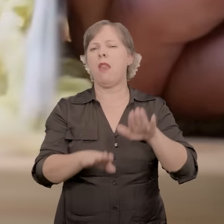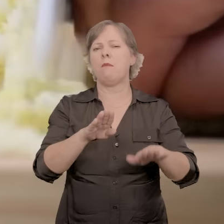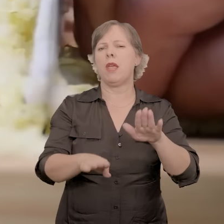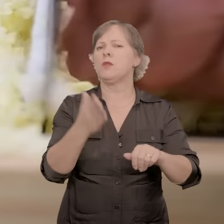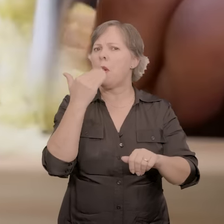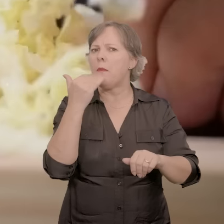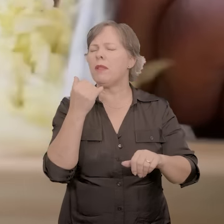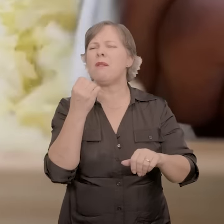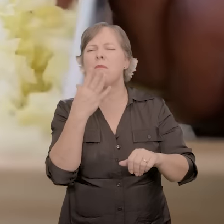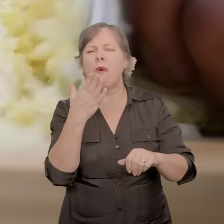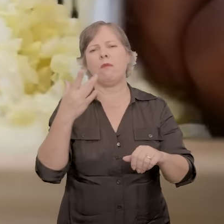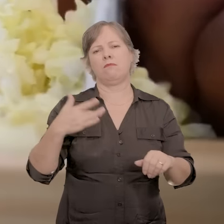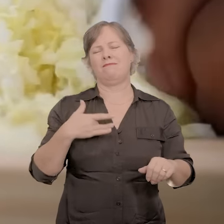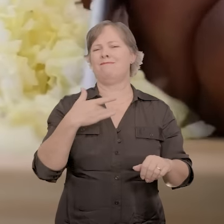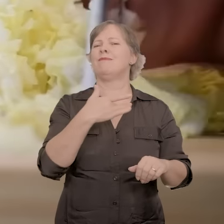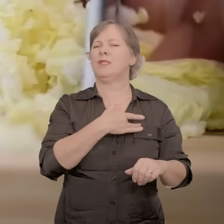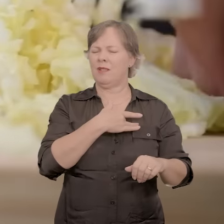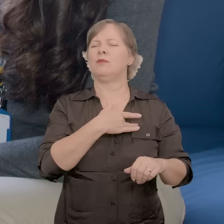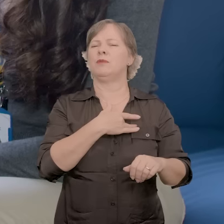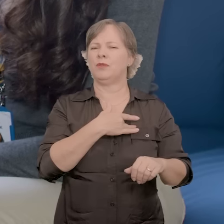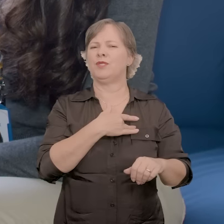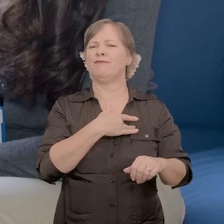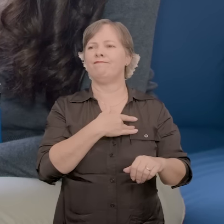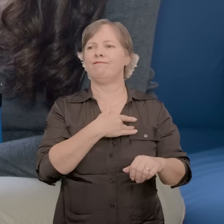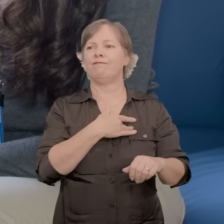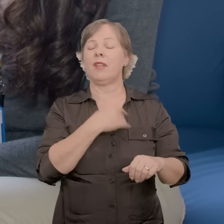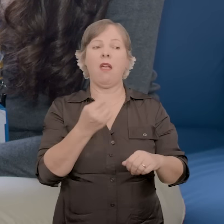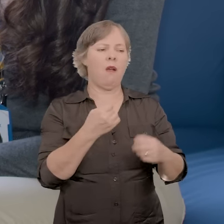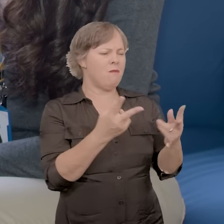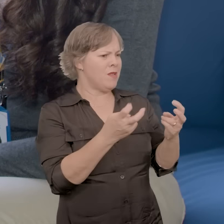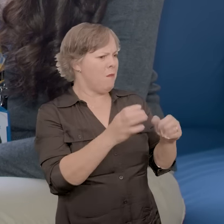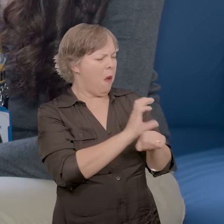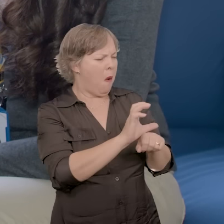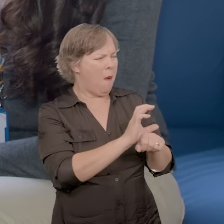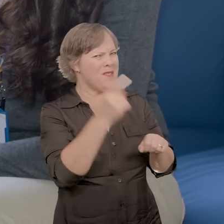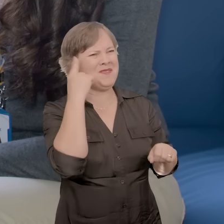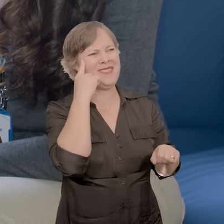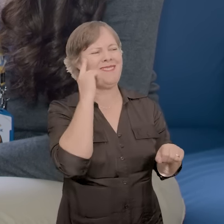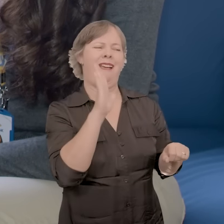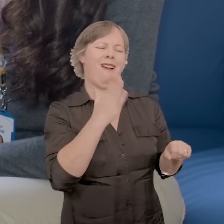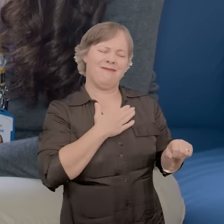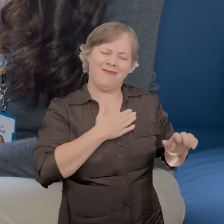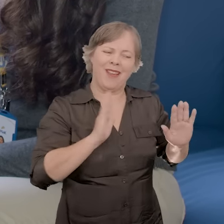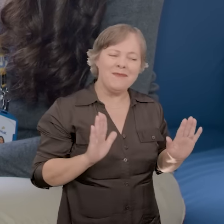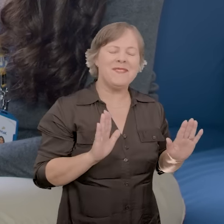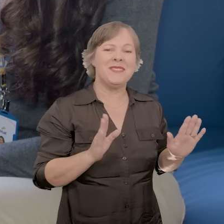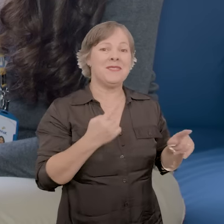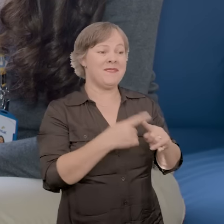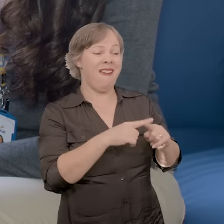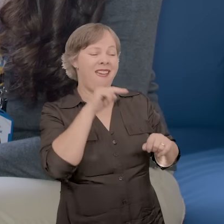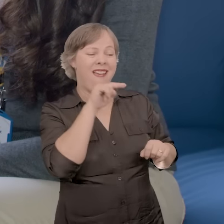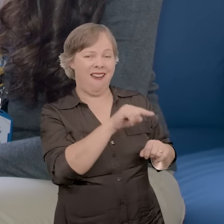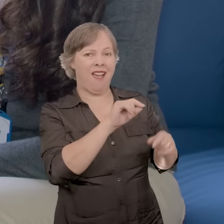alimentação que seja a mais saudável possível. Daí, quando veio o curso, eu falei, esse curso é para mim, porque ali a